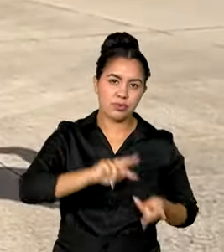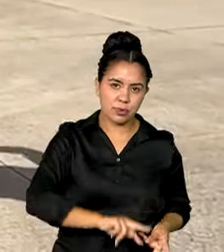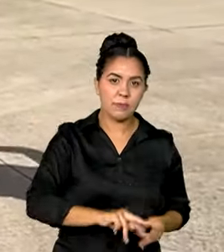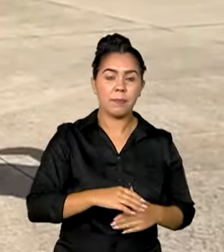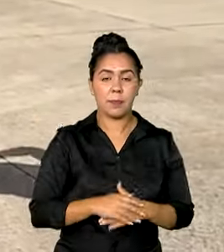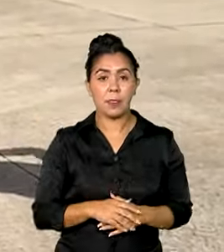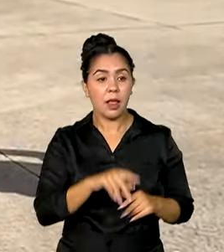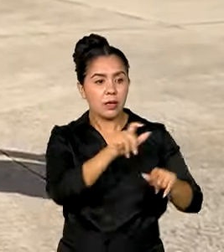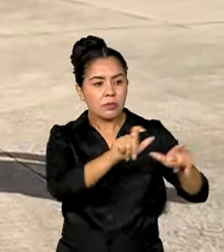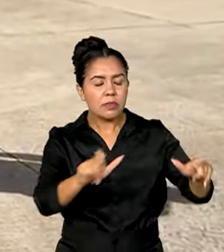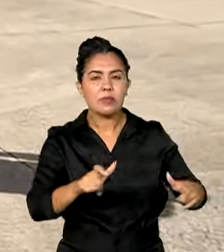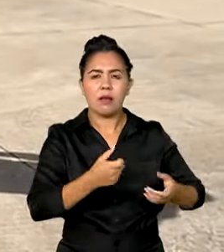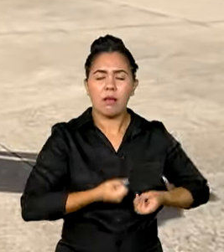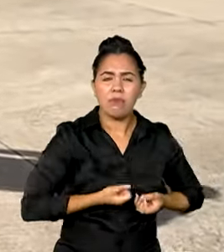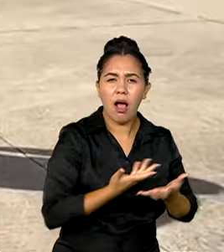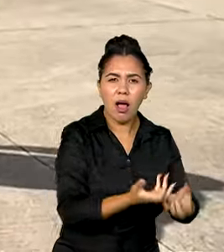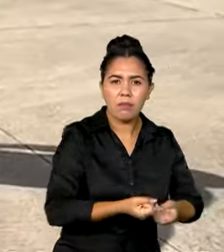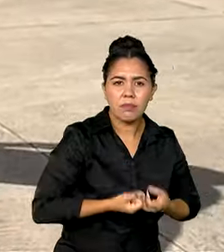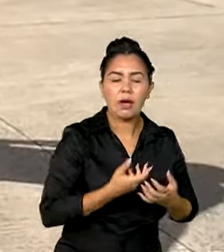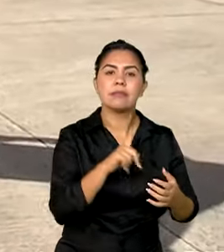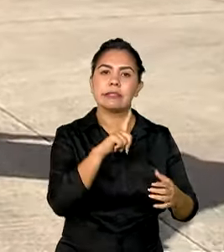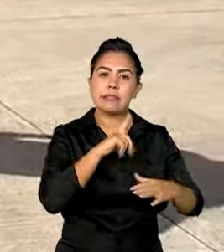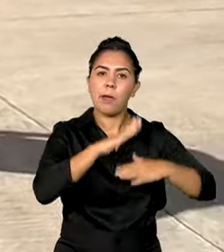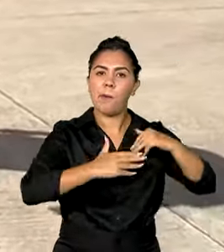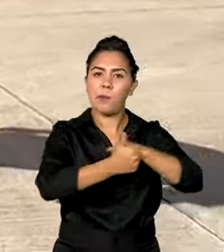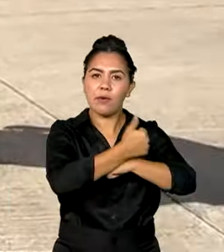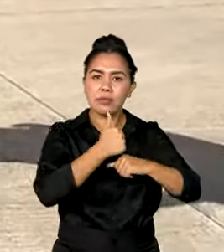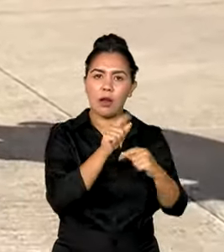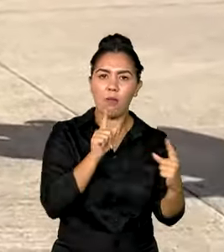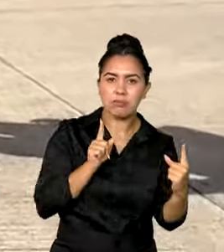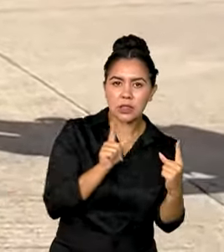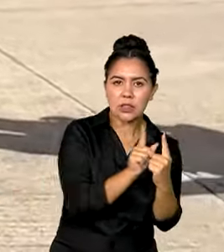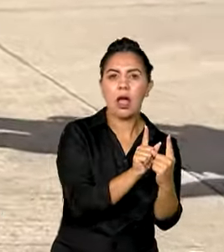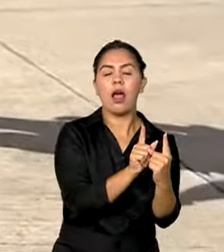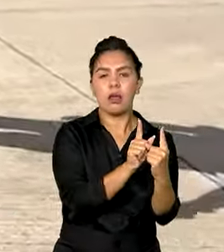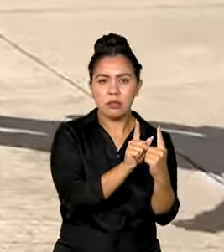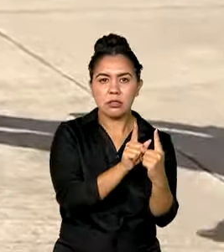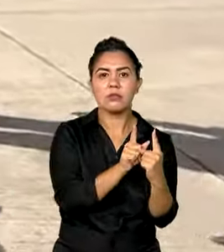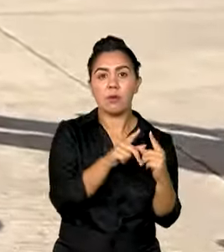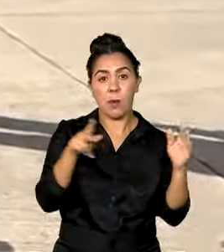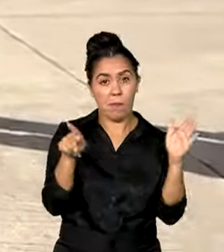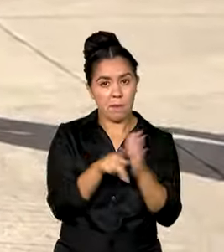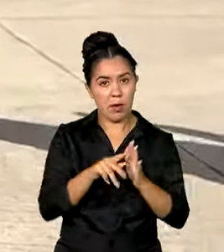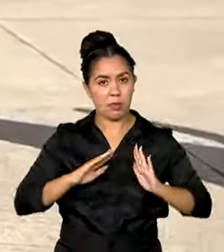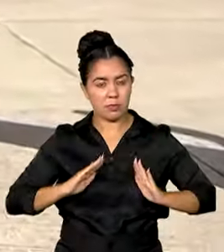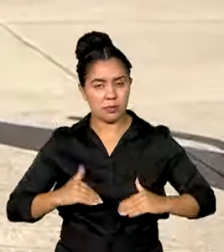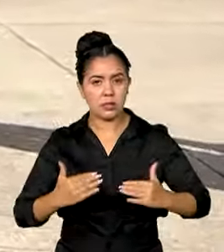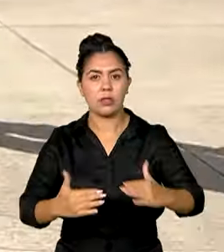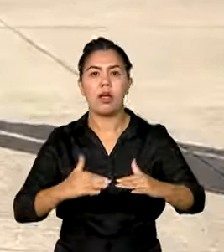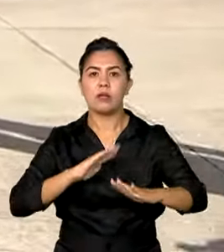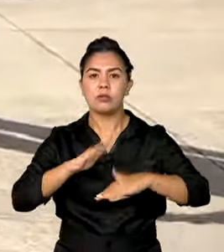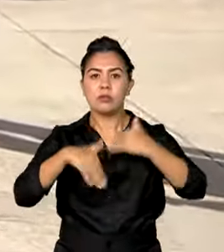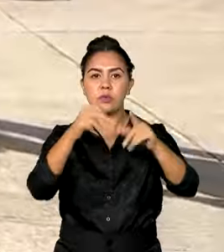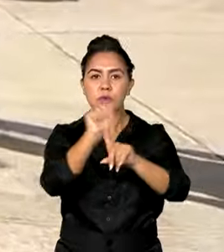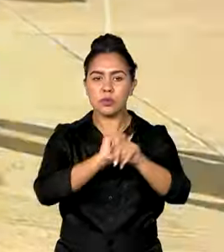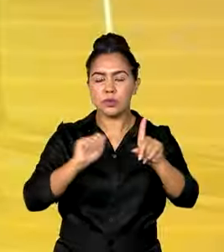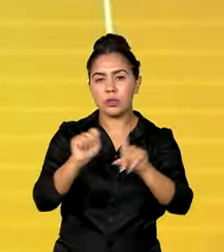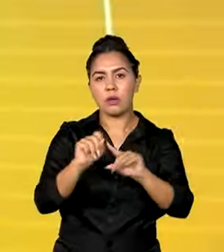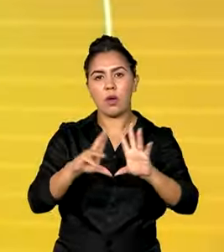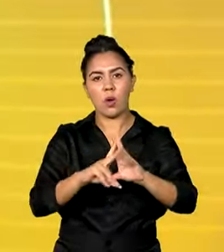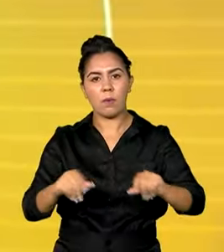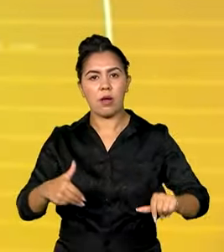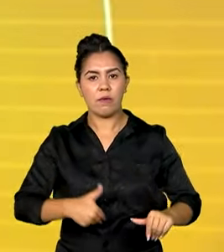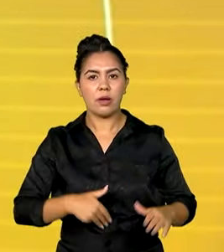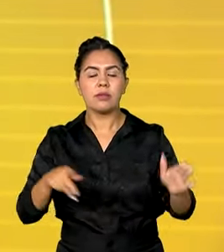brasileiros e familiares contam com o acolhimento de profissionais do Serviço do Ministério do Desenvolvimento Social e Combate à Fome,